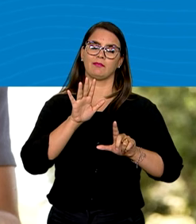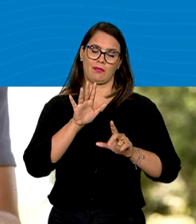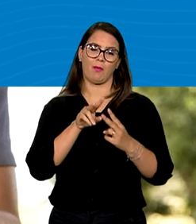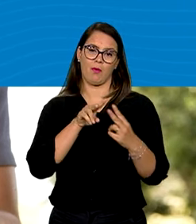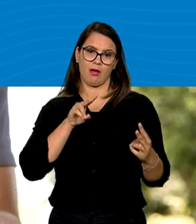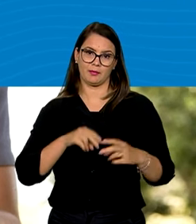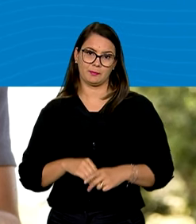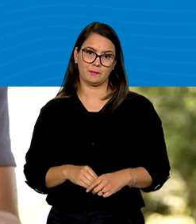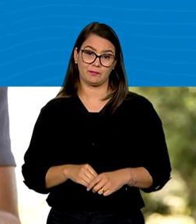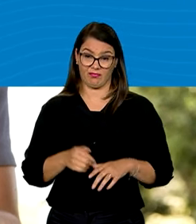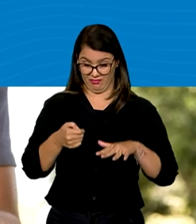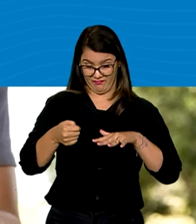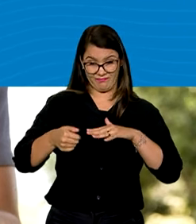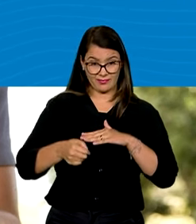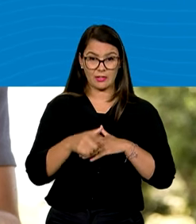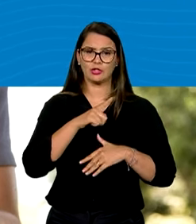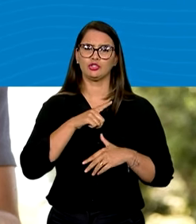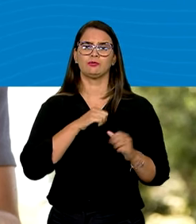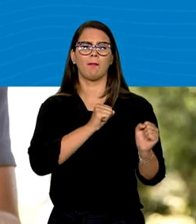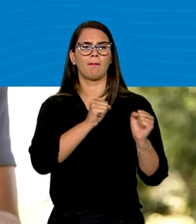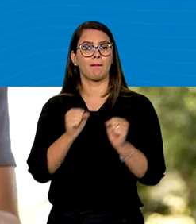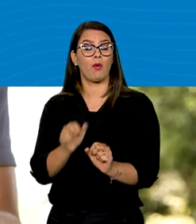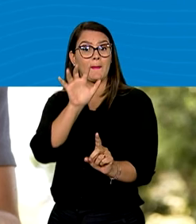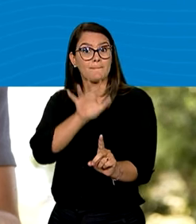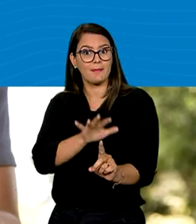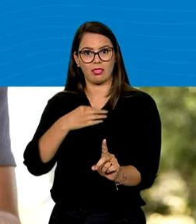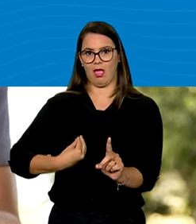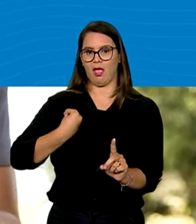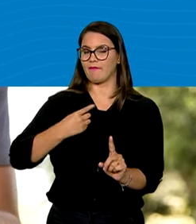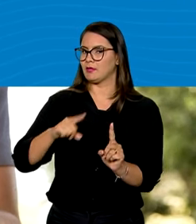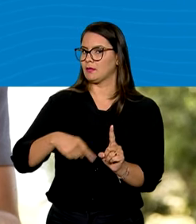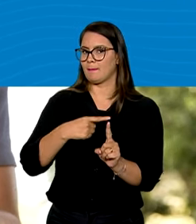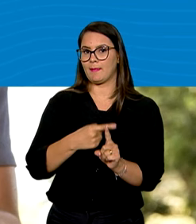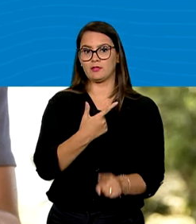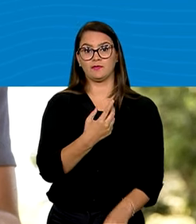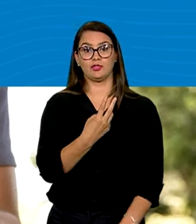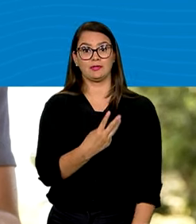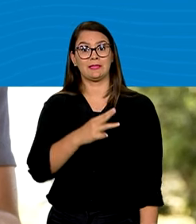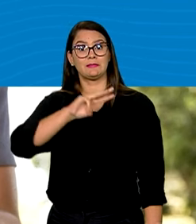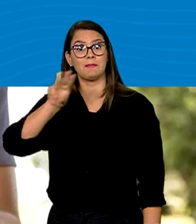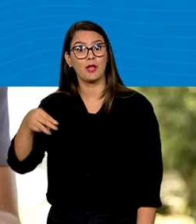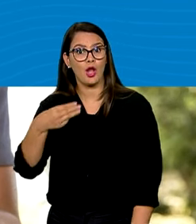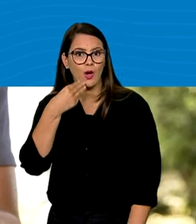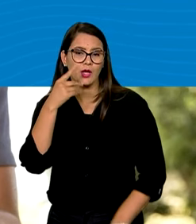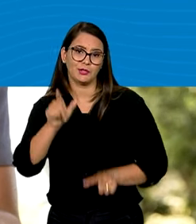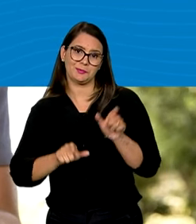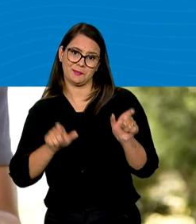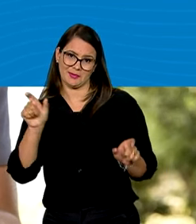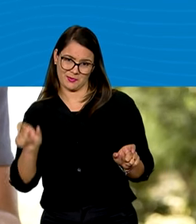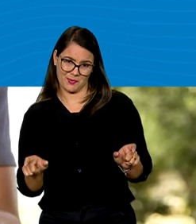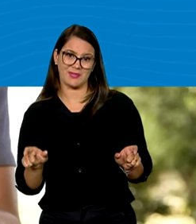Essas fake news tinham o poder de impactar mais de 23 milhões de usuários.